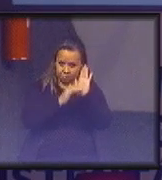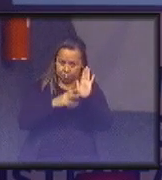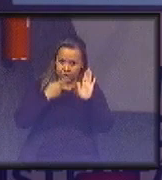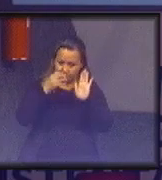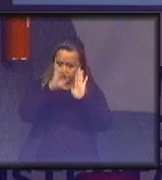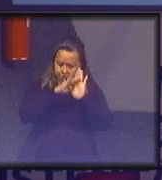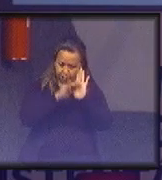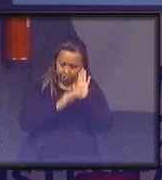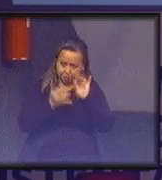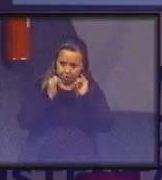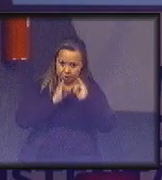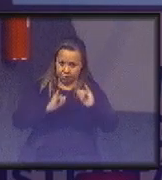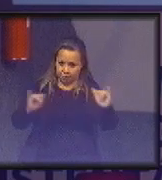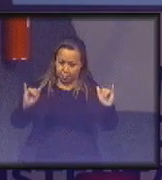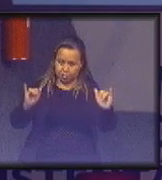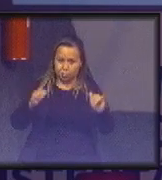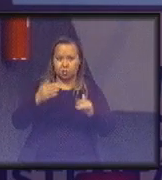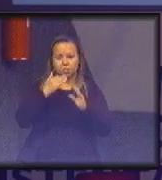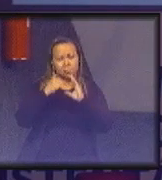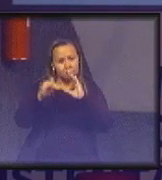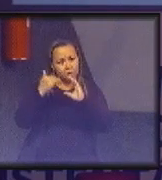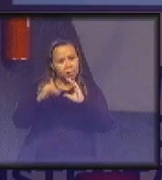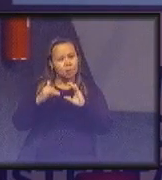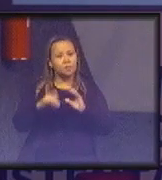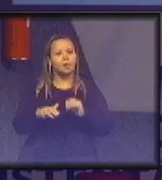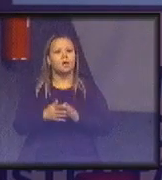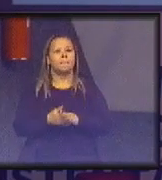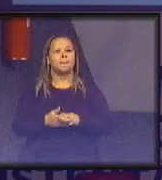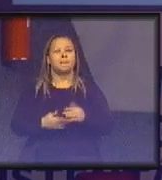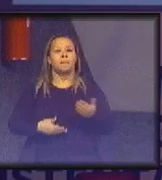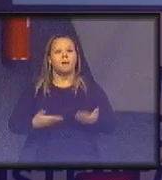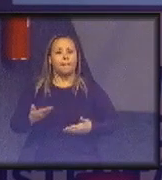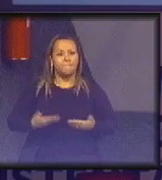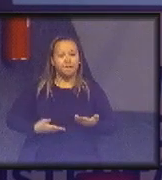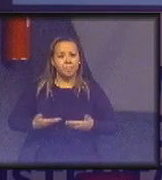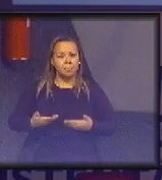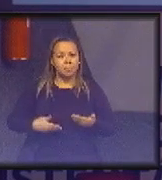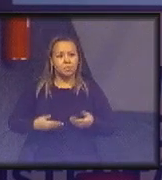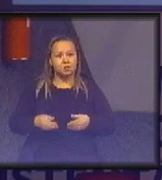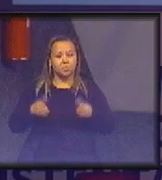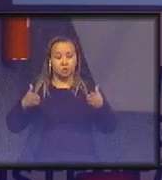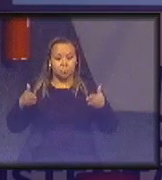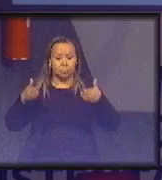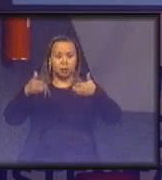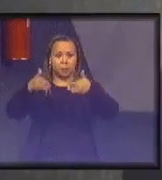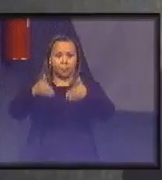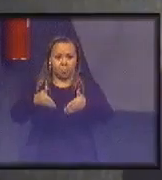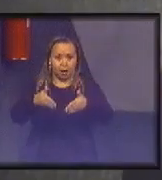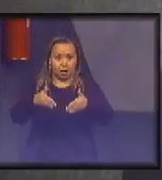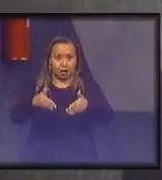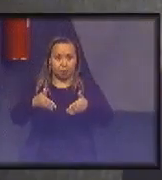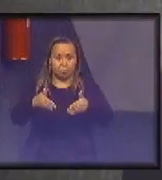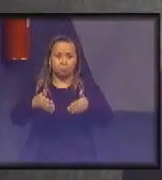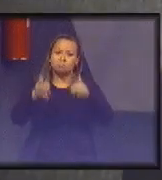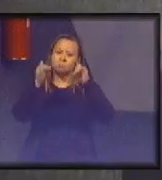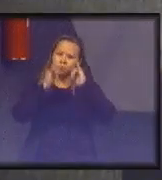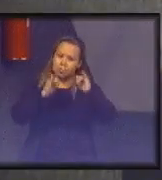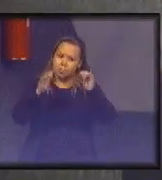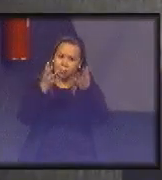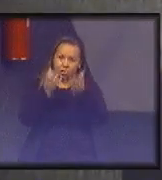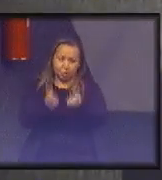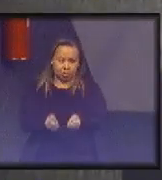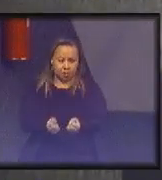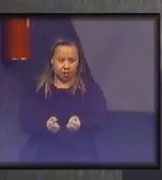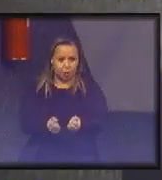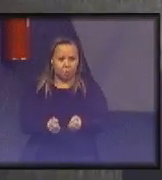totalmente focado no envio da informação, prestação do dado, e ele passa a ser focado no prestação do atendimento da